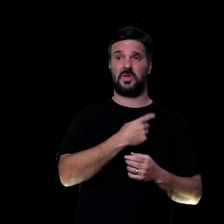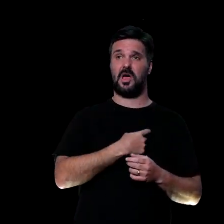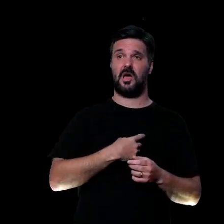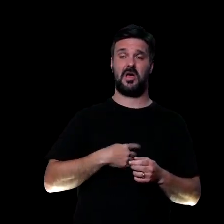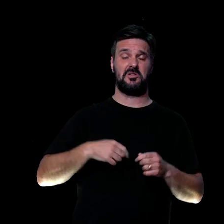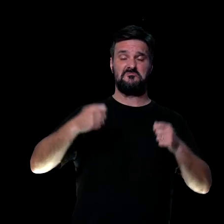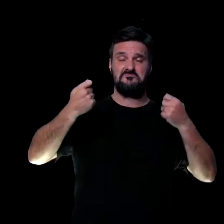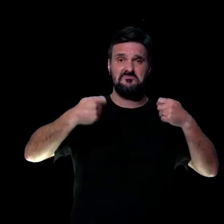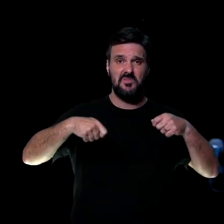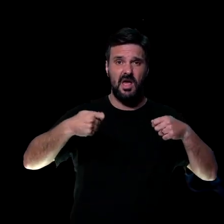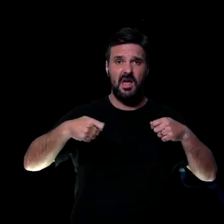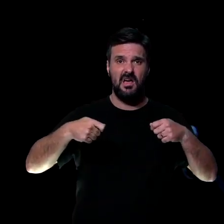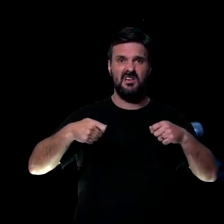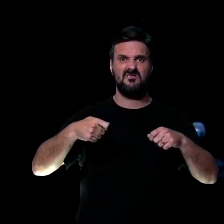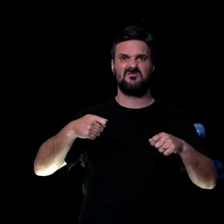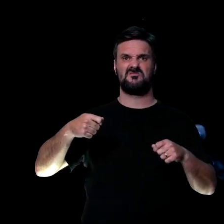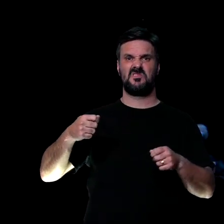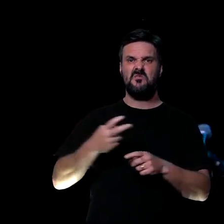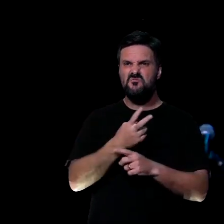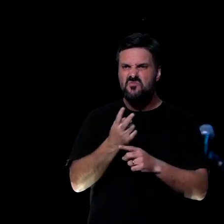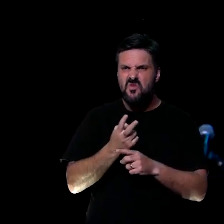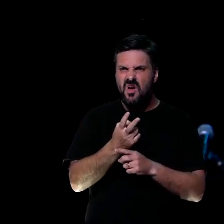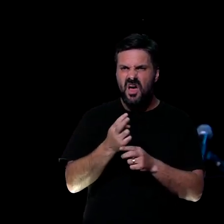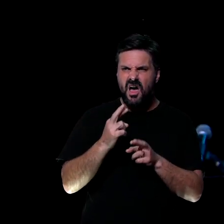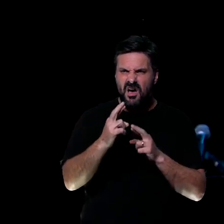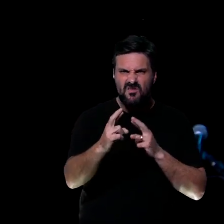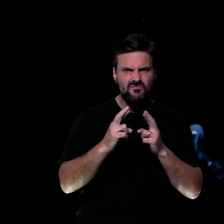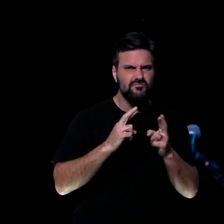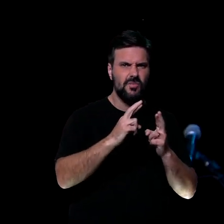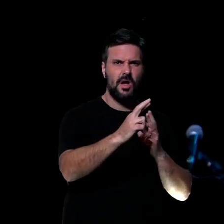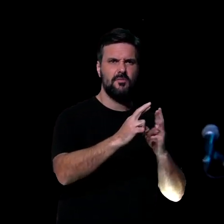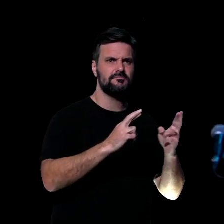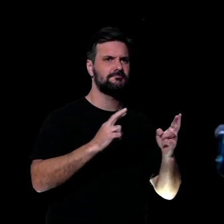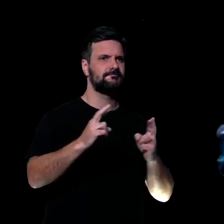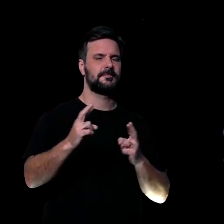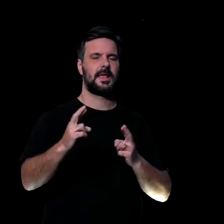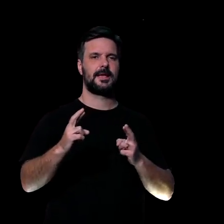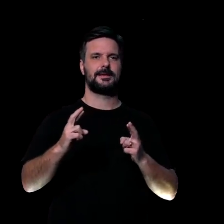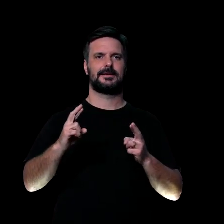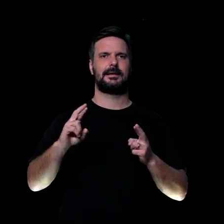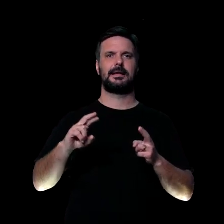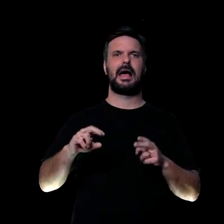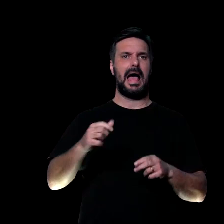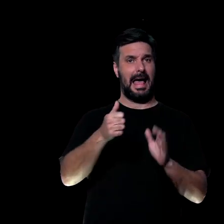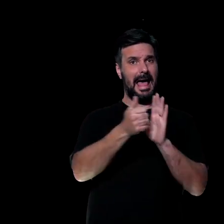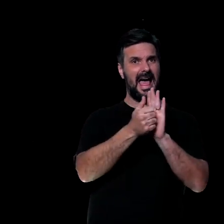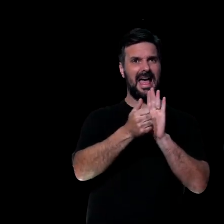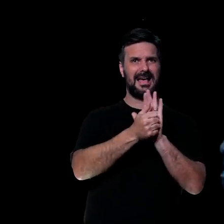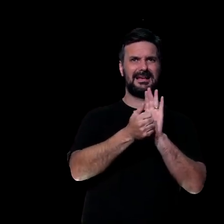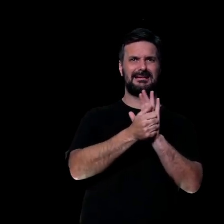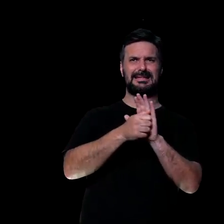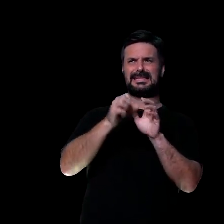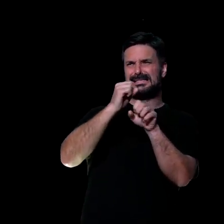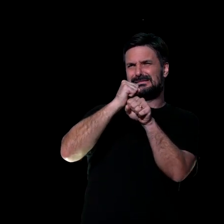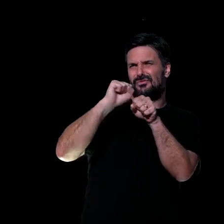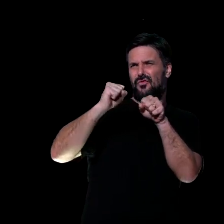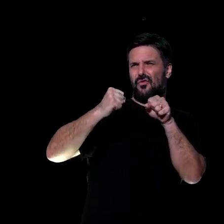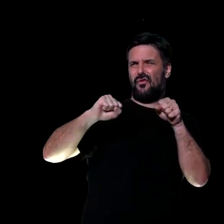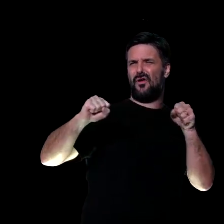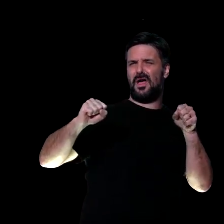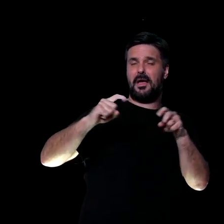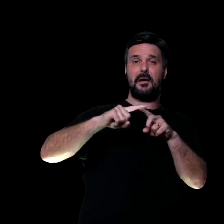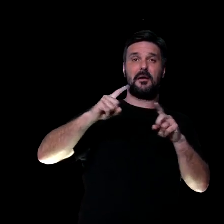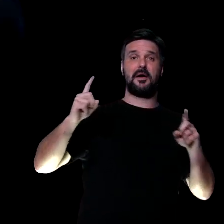significativos. Eu já ouvi muitas pessoas dizendo, olha, a igreja é muito grande, mas quando eu fui lá a primeira vez eu me senti acolhido.